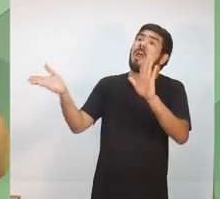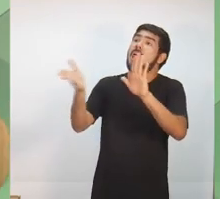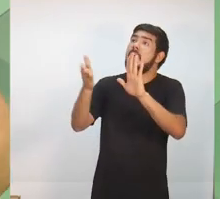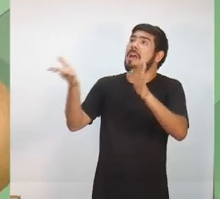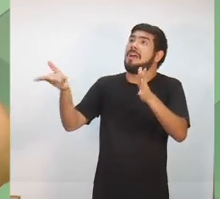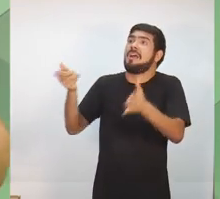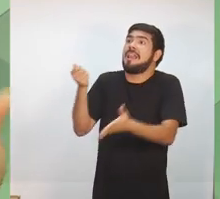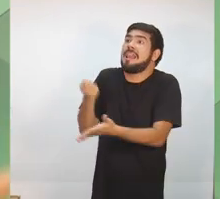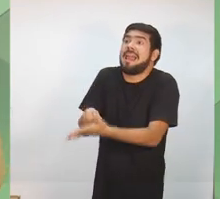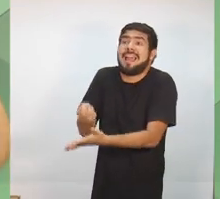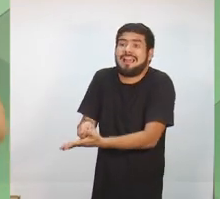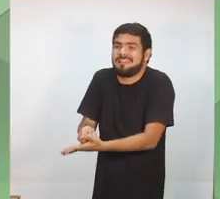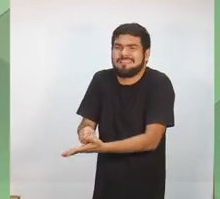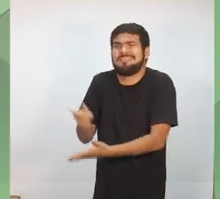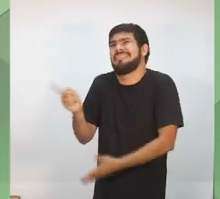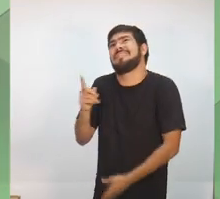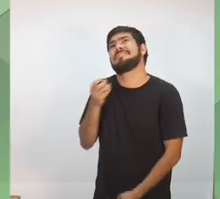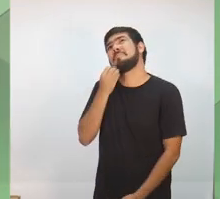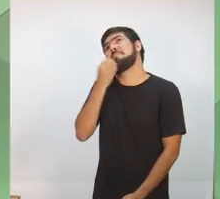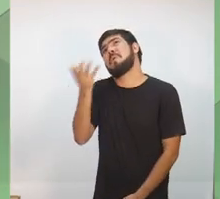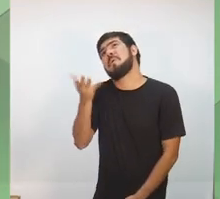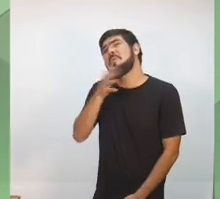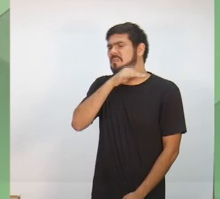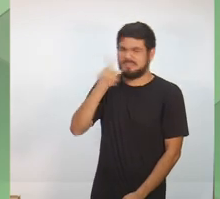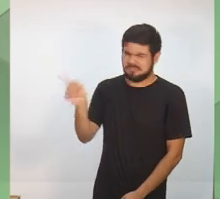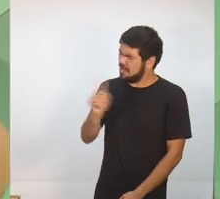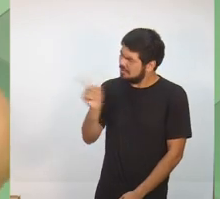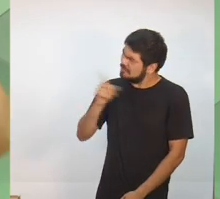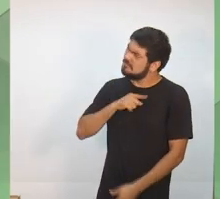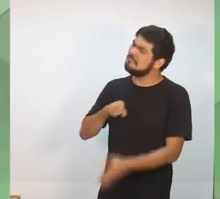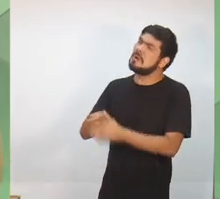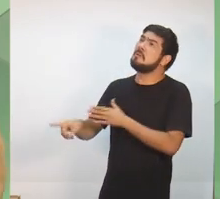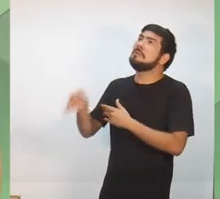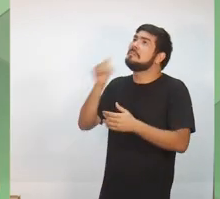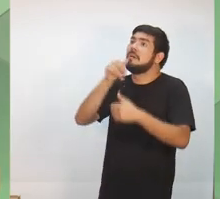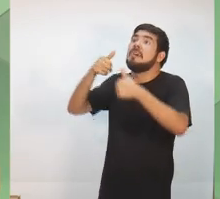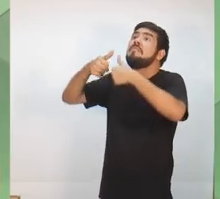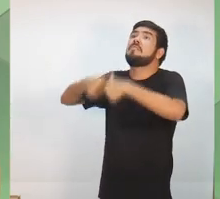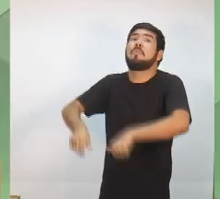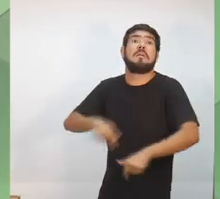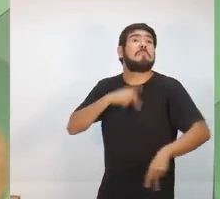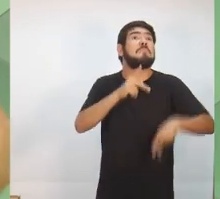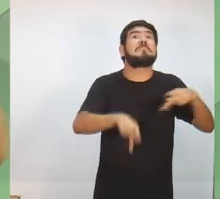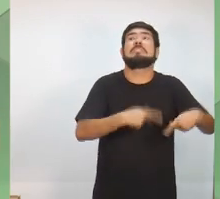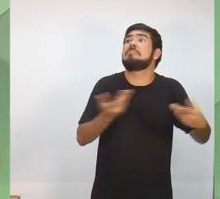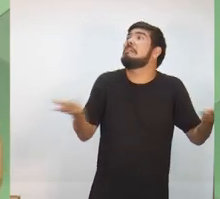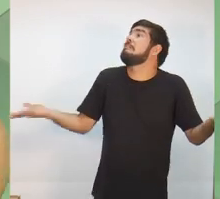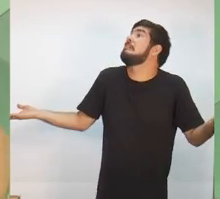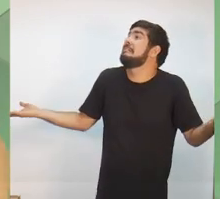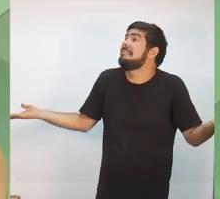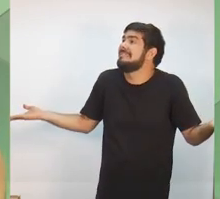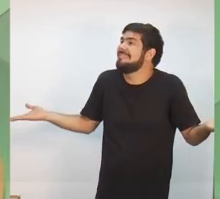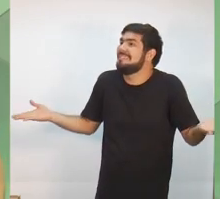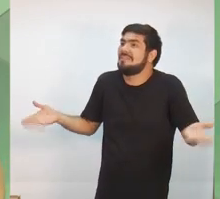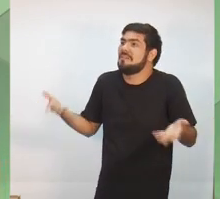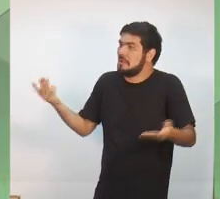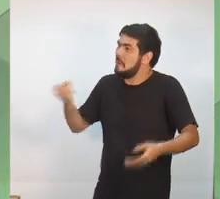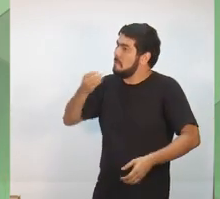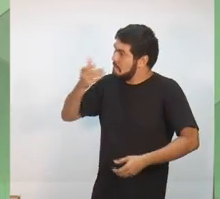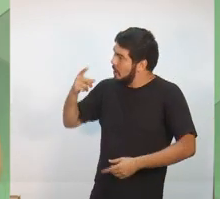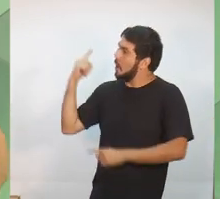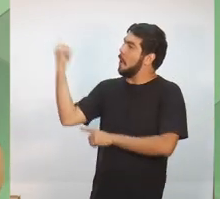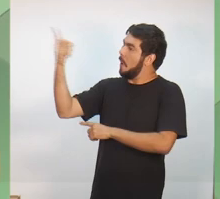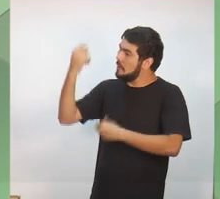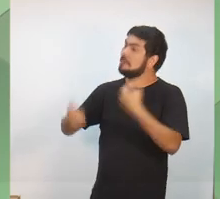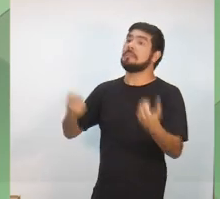questionamento sobre a eficácia, sobre a eficiência. Eu saber o que ficou para a população, quais os benefícios que deixaram